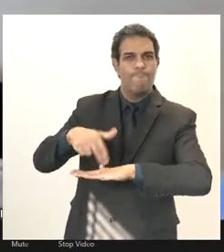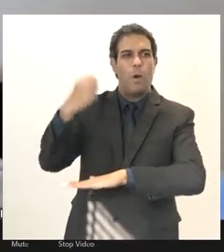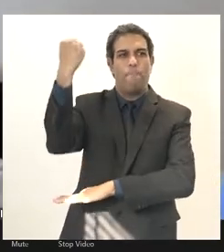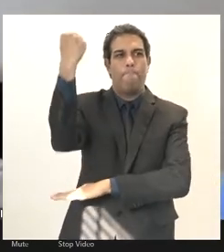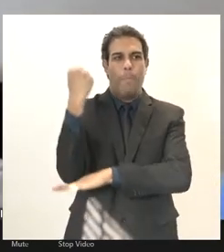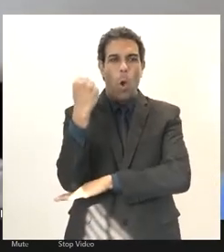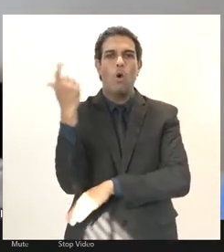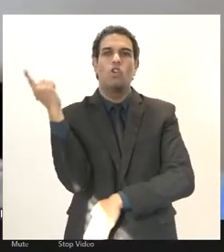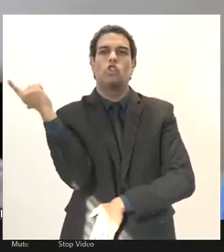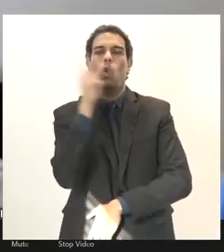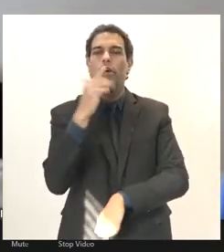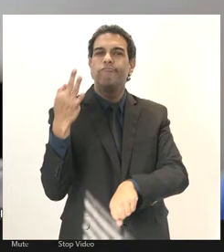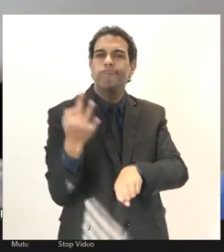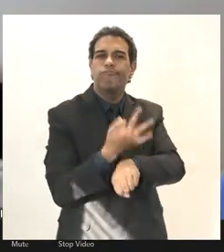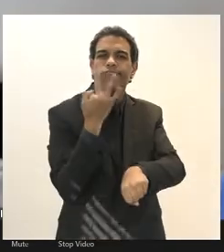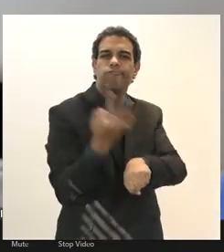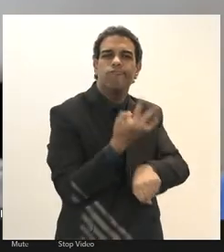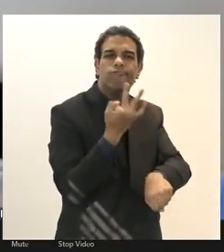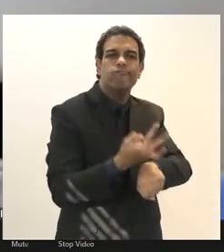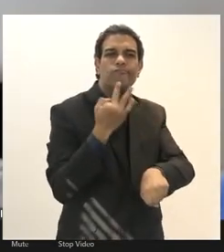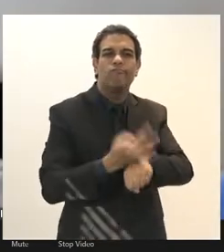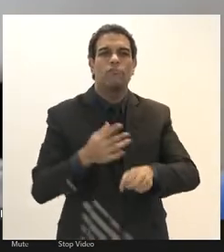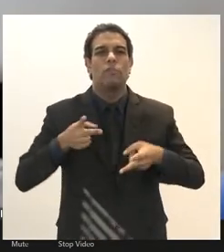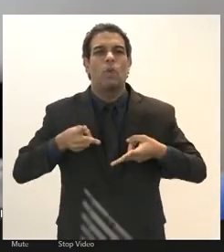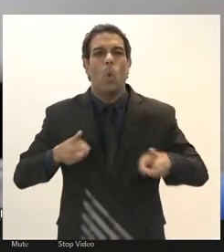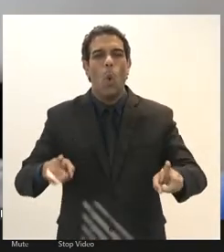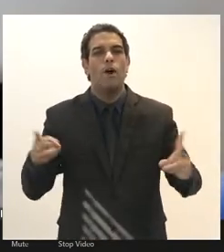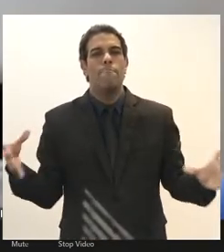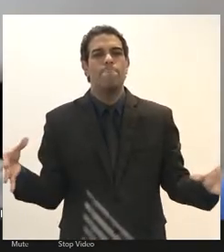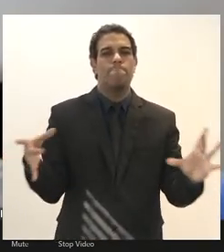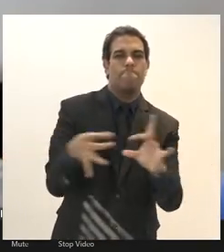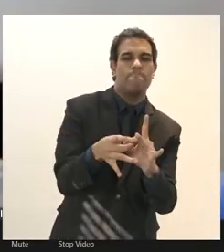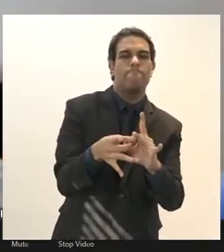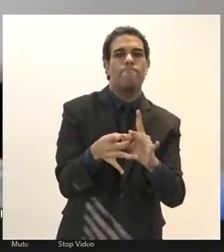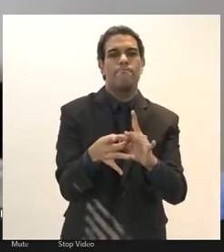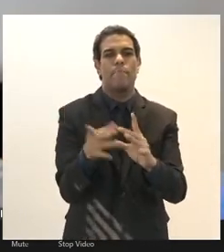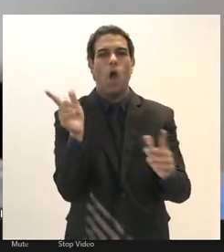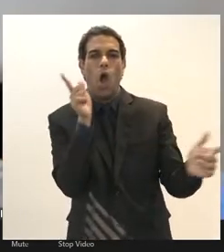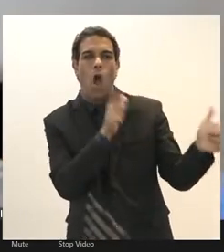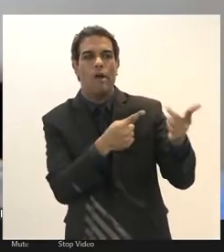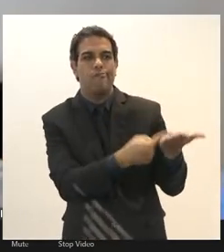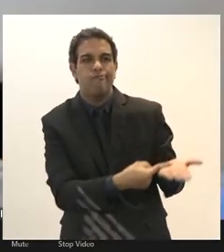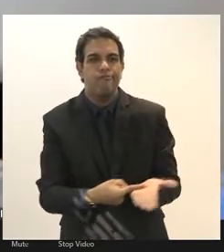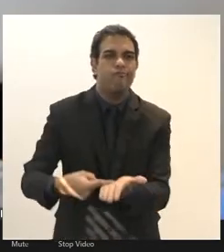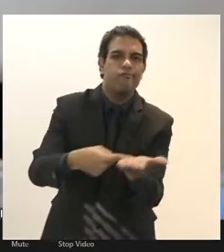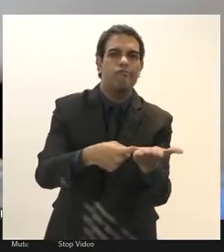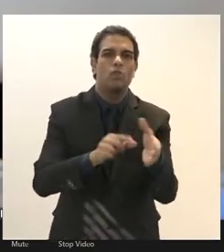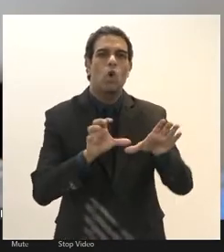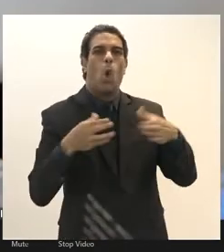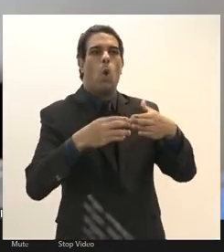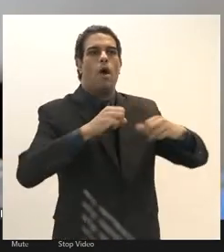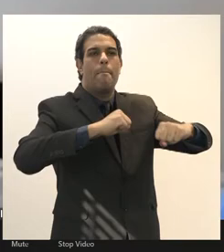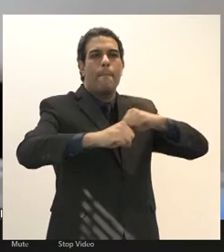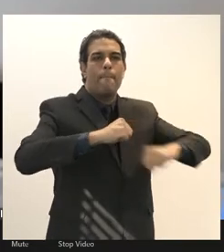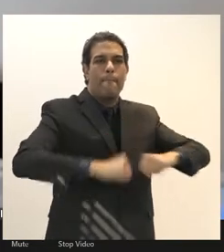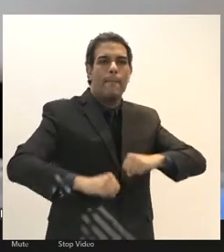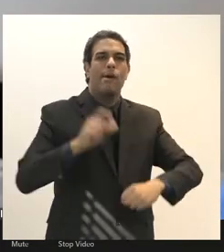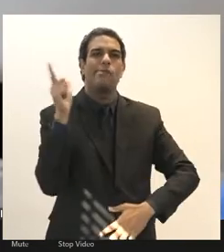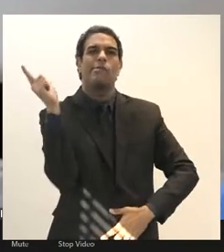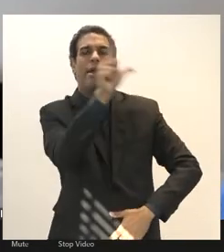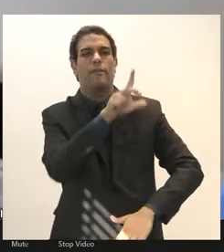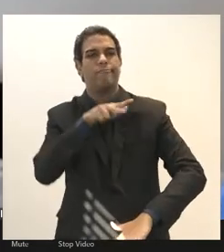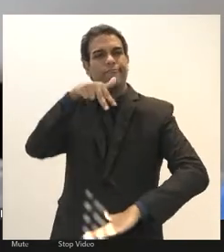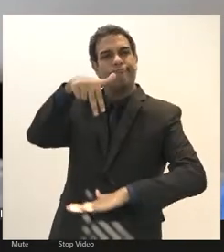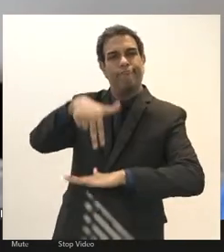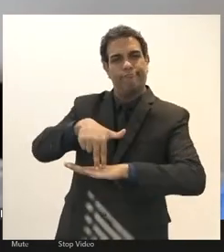vez endurecer manter a unidade construir ainda mais a unidade na mobilização para fazer frente a